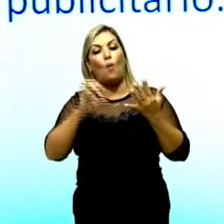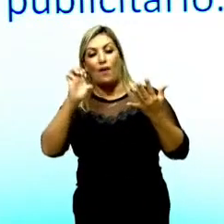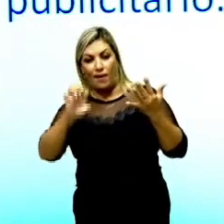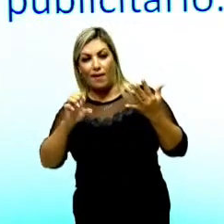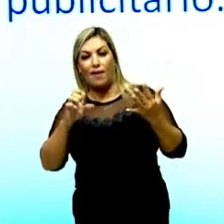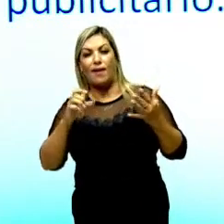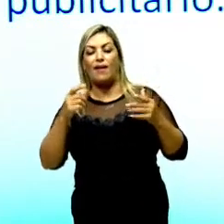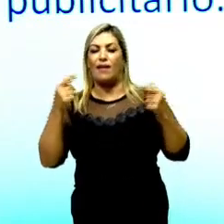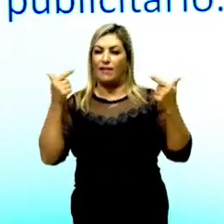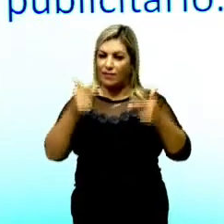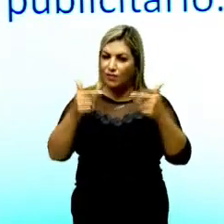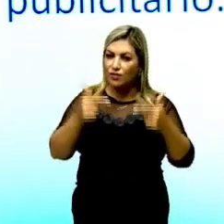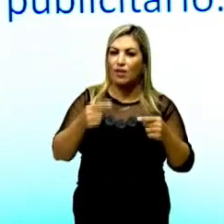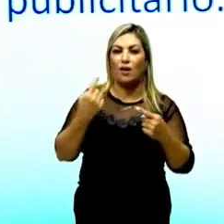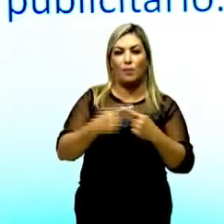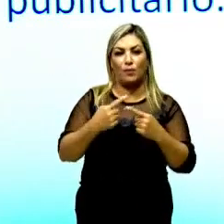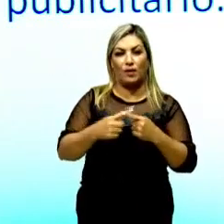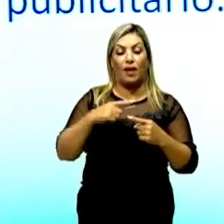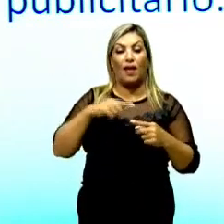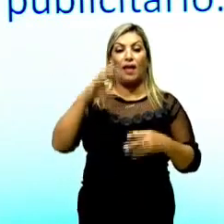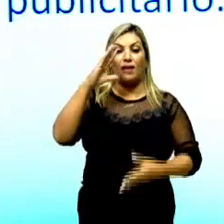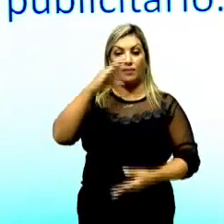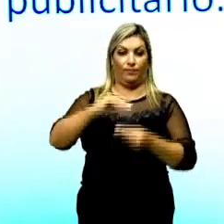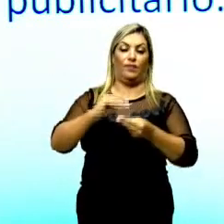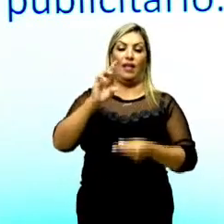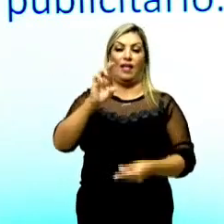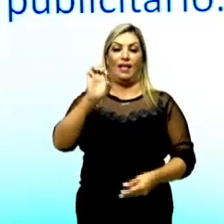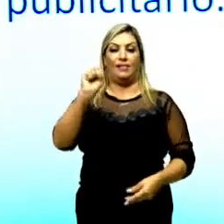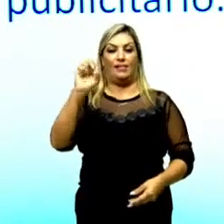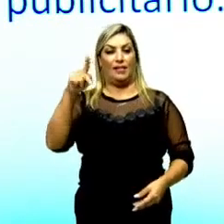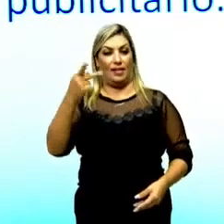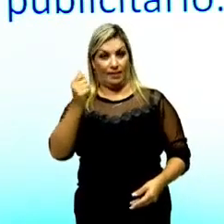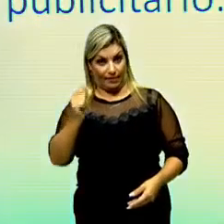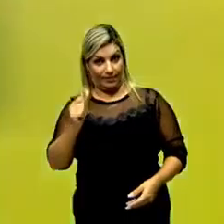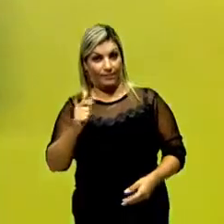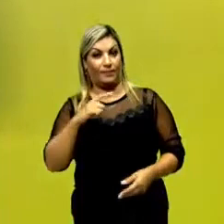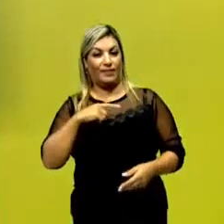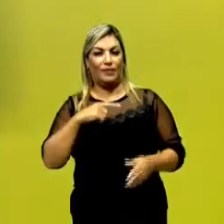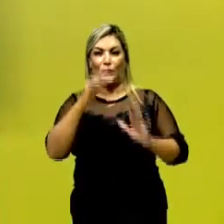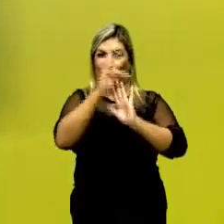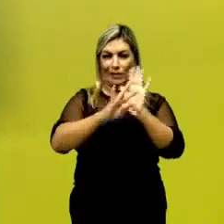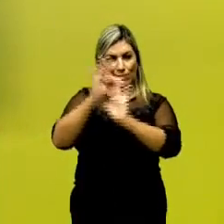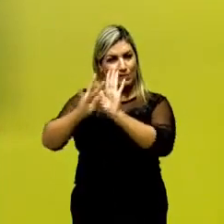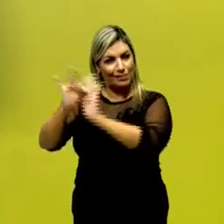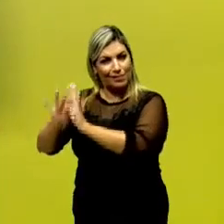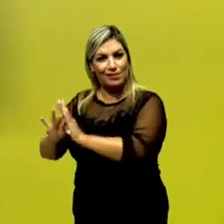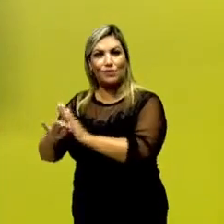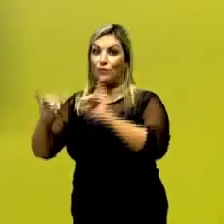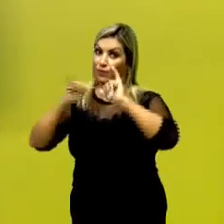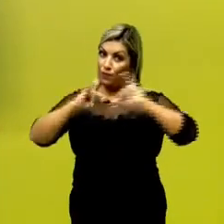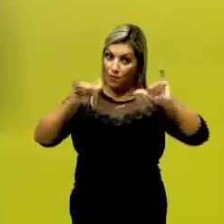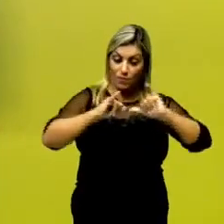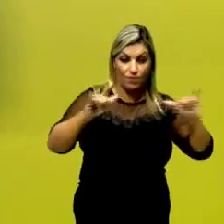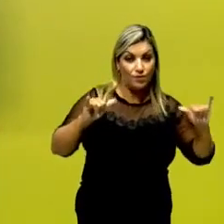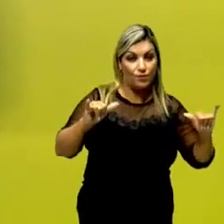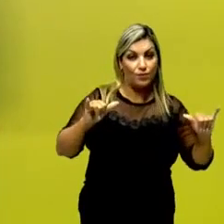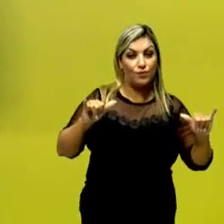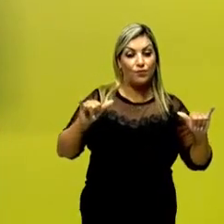criticar, pois se trata de uma resenha. Em se tratando de textos informativos,